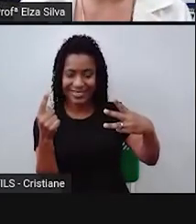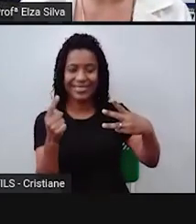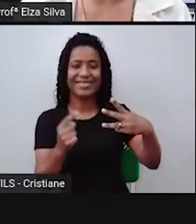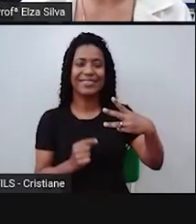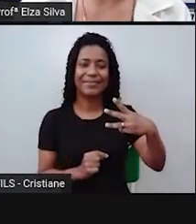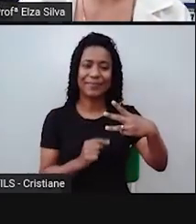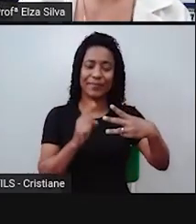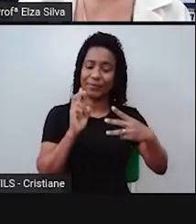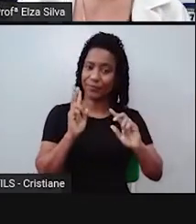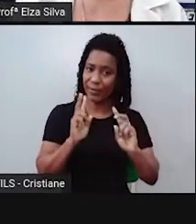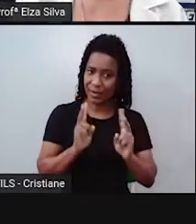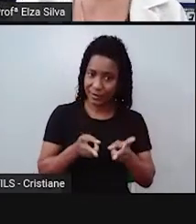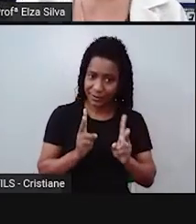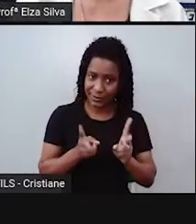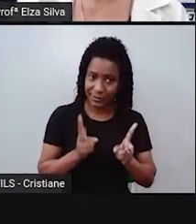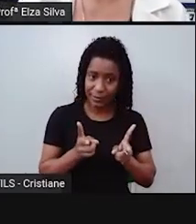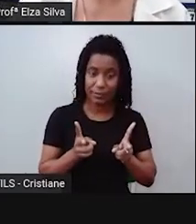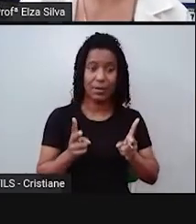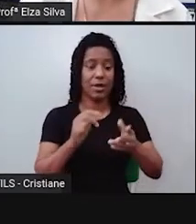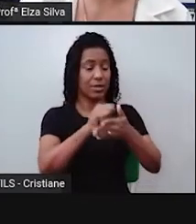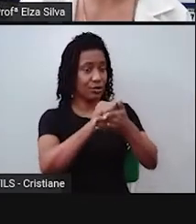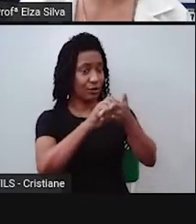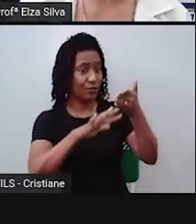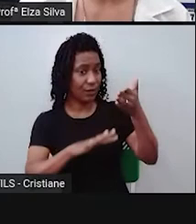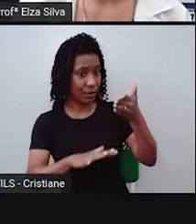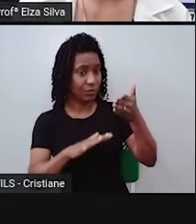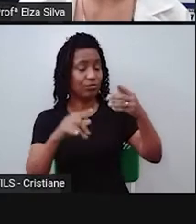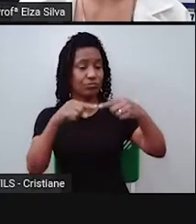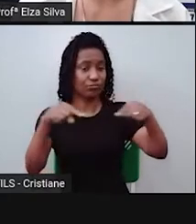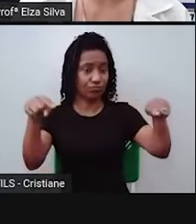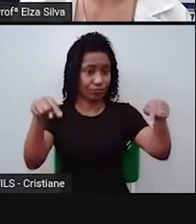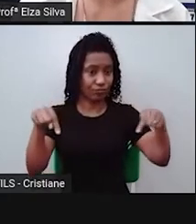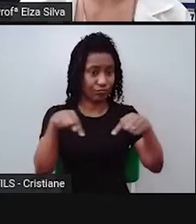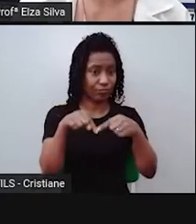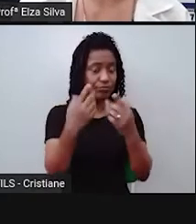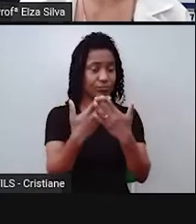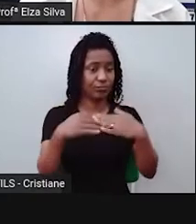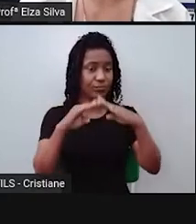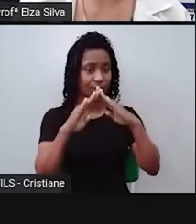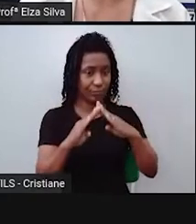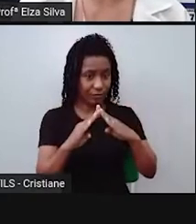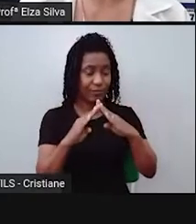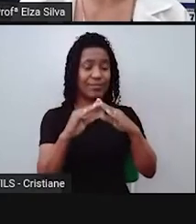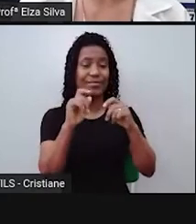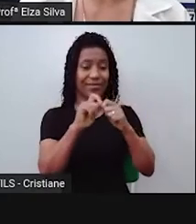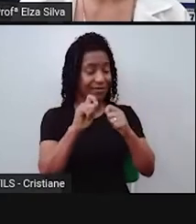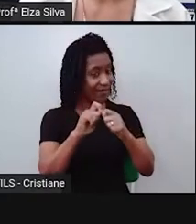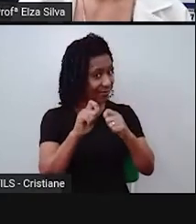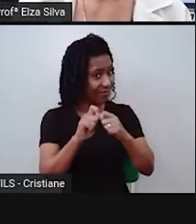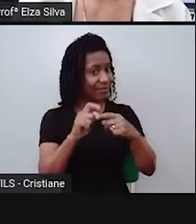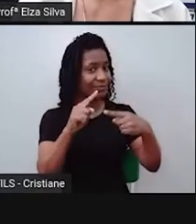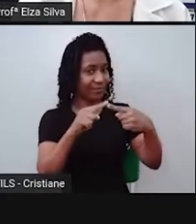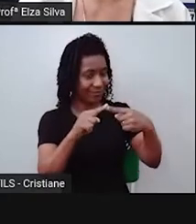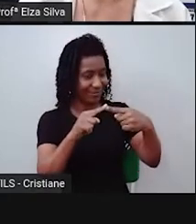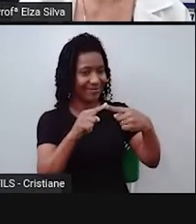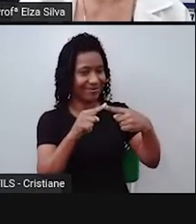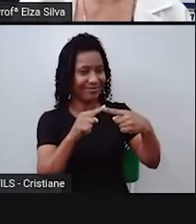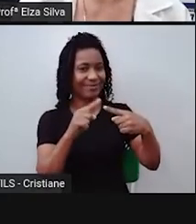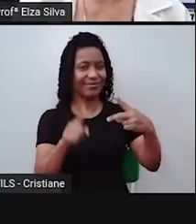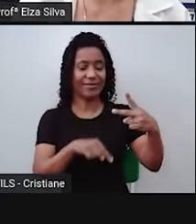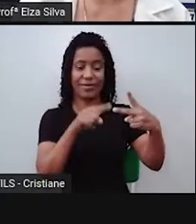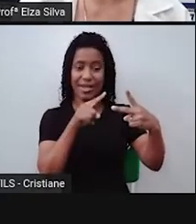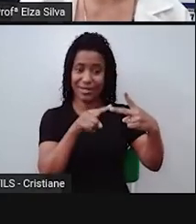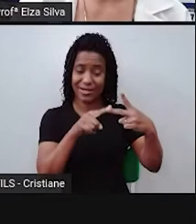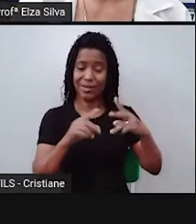Toda vez que você for realizar atividades de classe, coloque o título Class Equality Science. Se a atividade